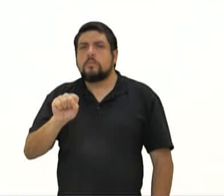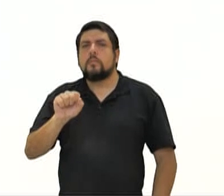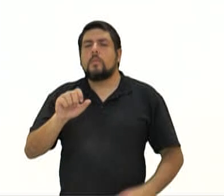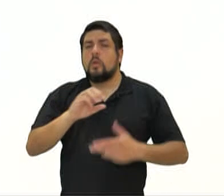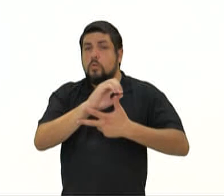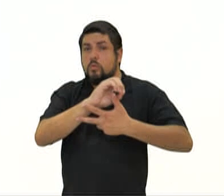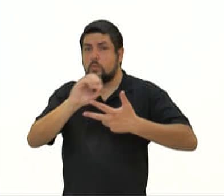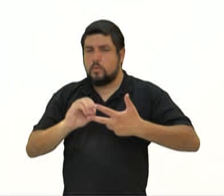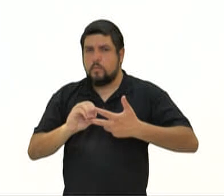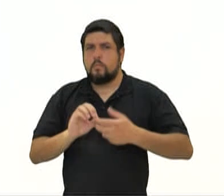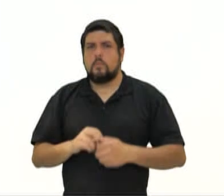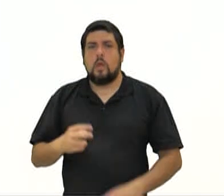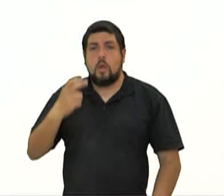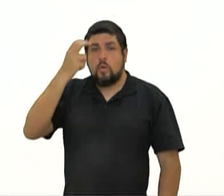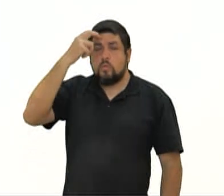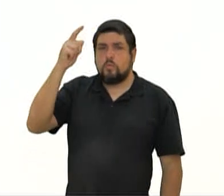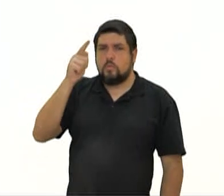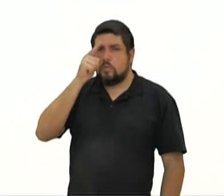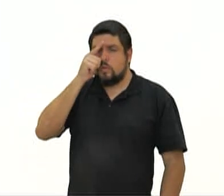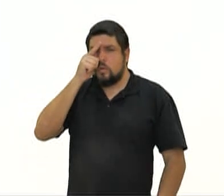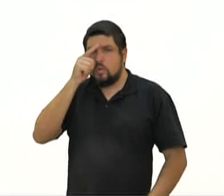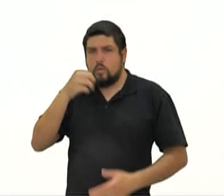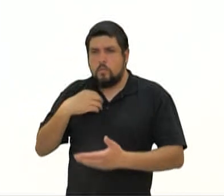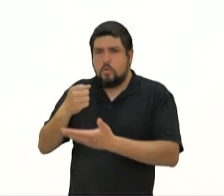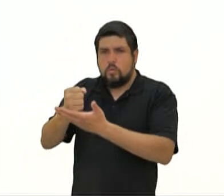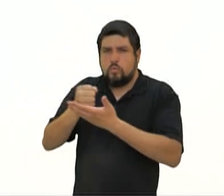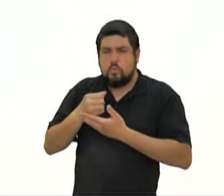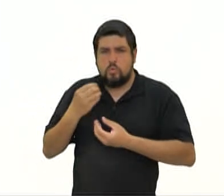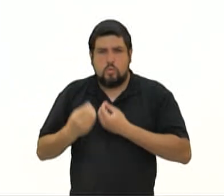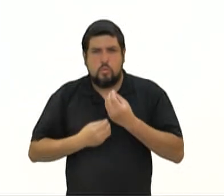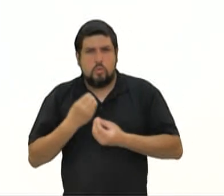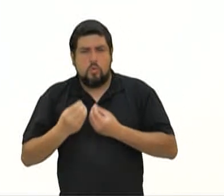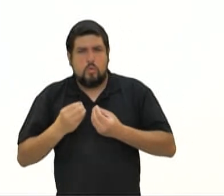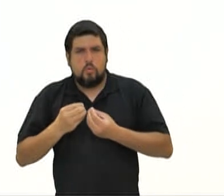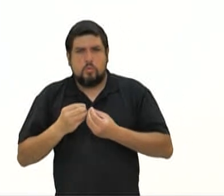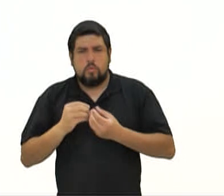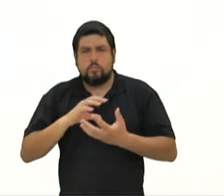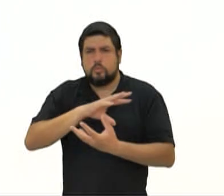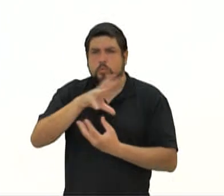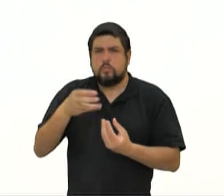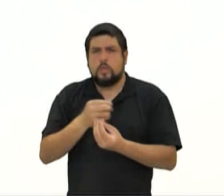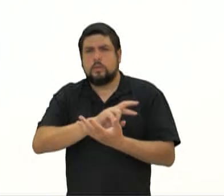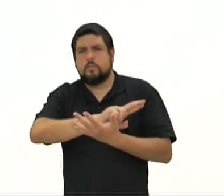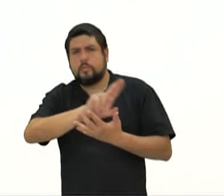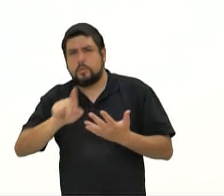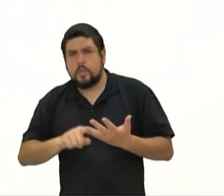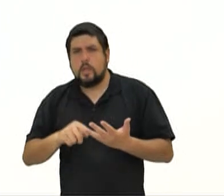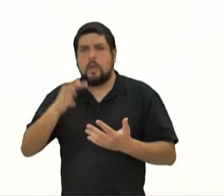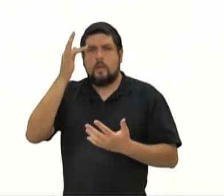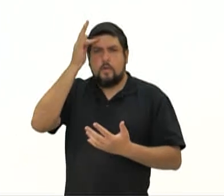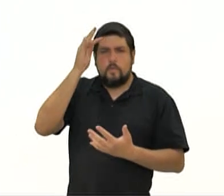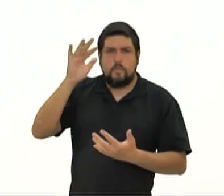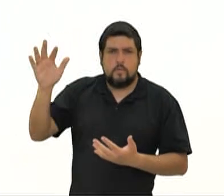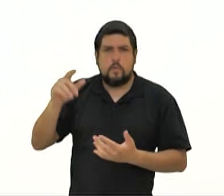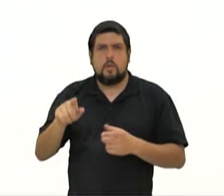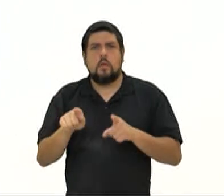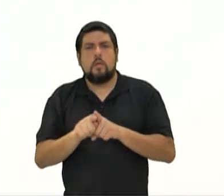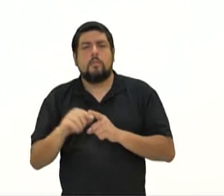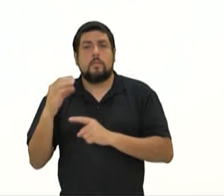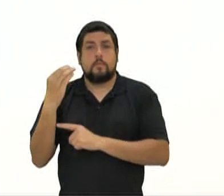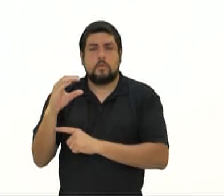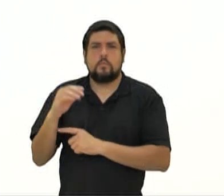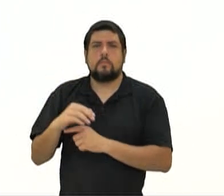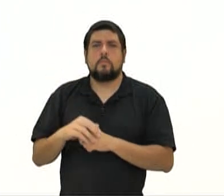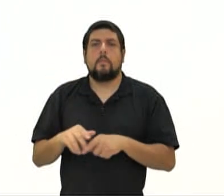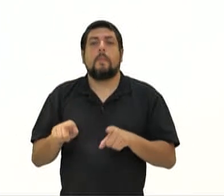e está falando o seguinte, a cultura grega contribuiu diretamente na inauguração de várias manifestações artísticas, filosóficas, científicas, também marcou a